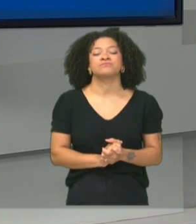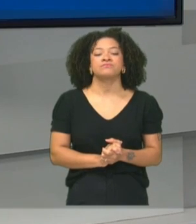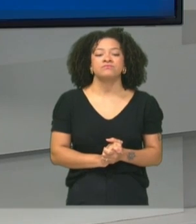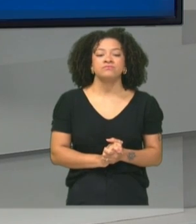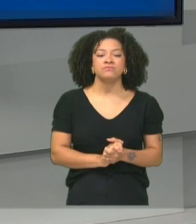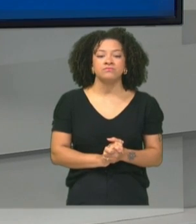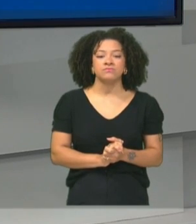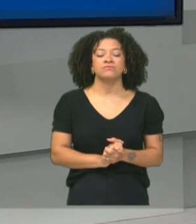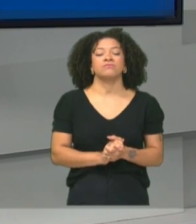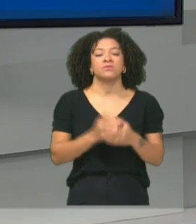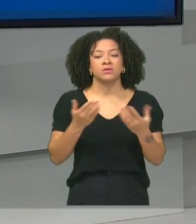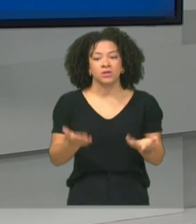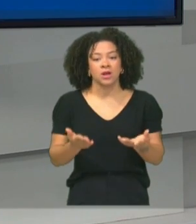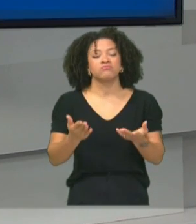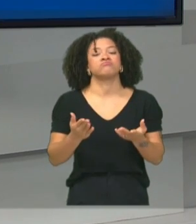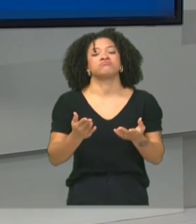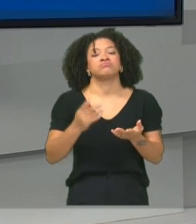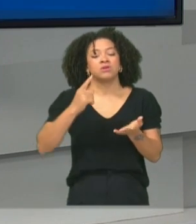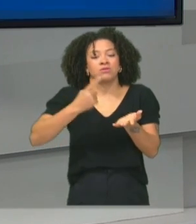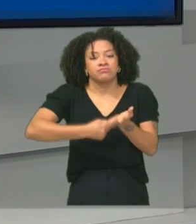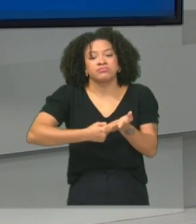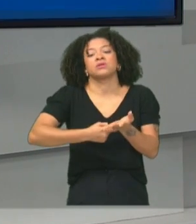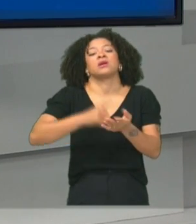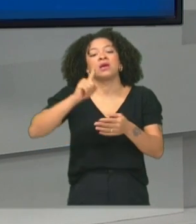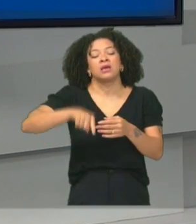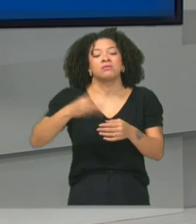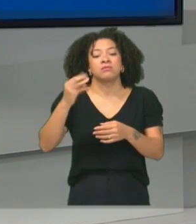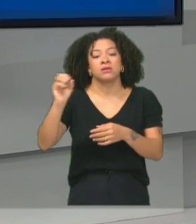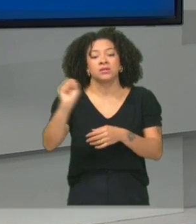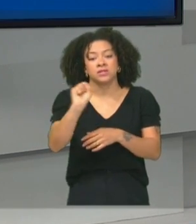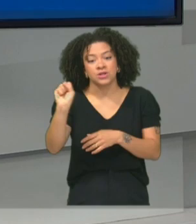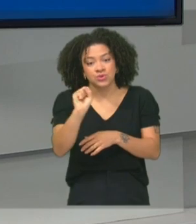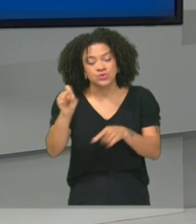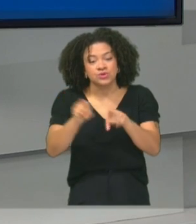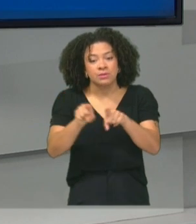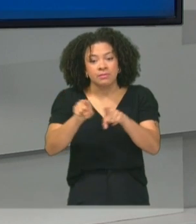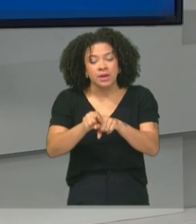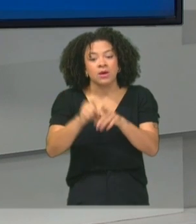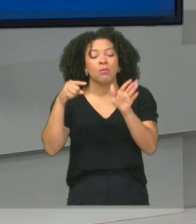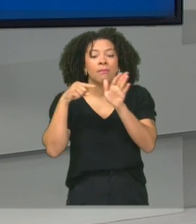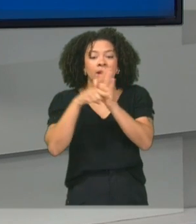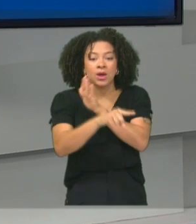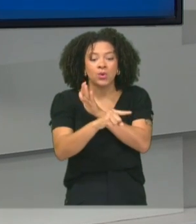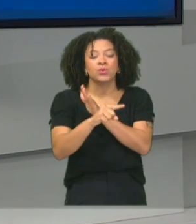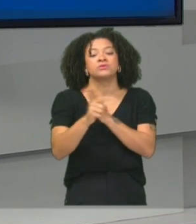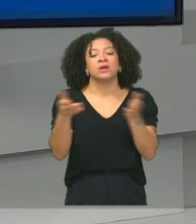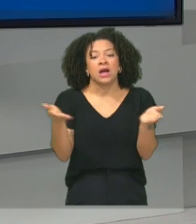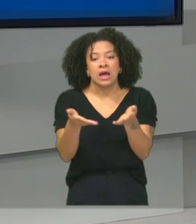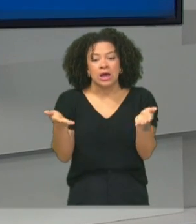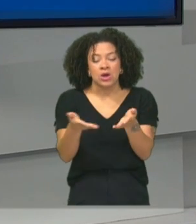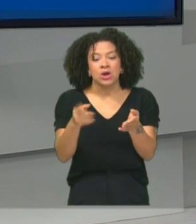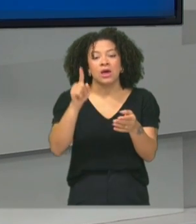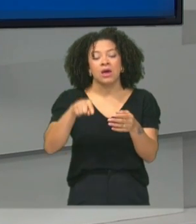Candidato, formalizando, então, os termos do debate, senhor tem mais 30 segundos para dizer uma pergunta, então, desta vez,